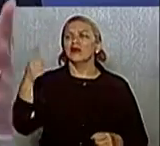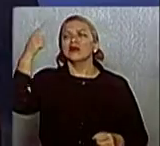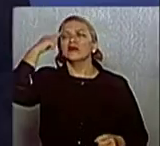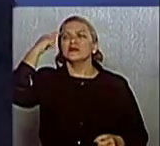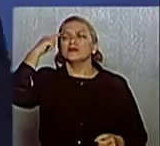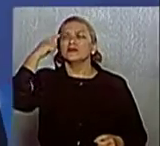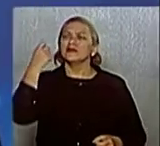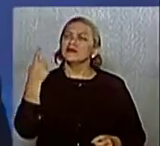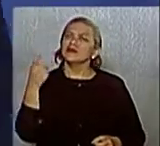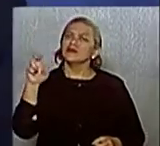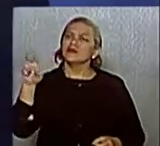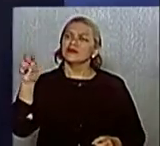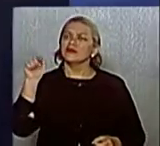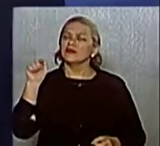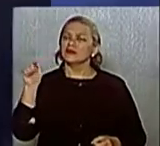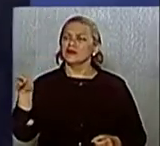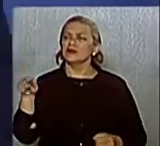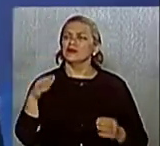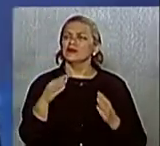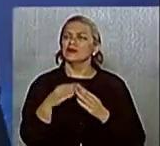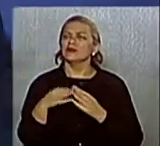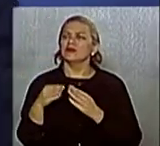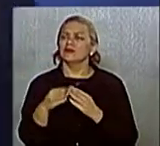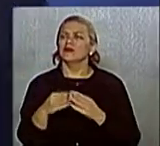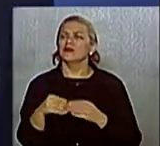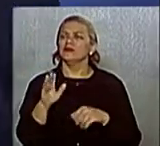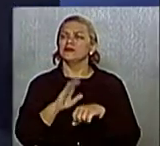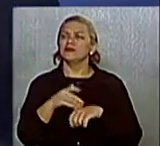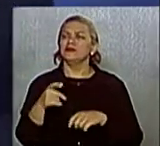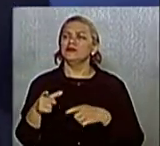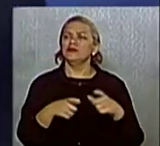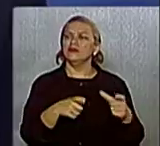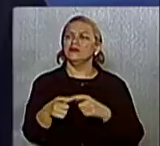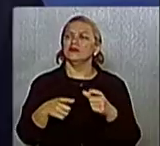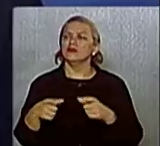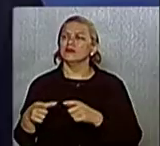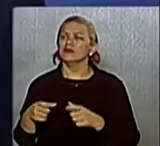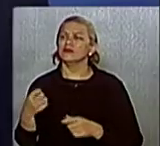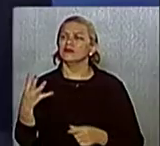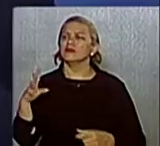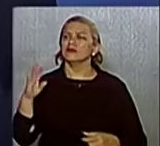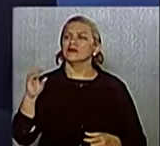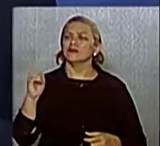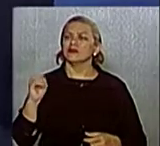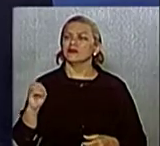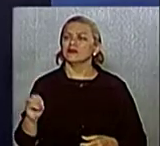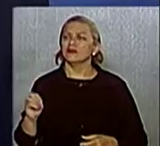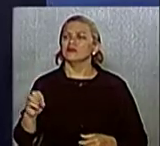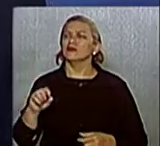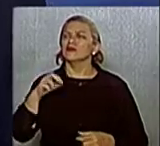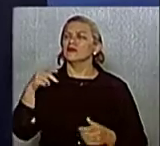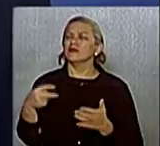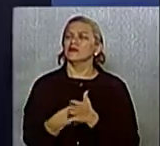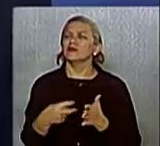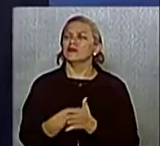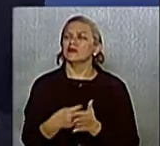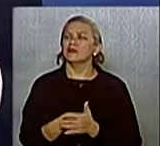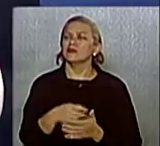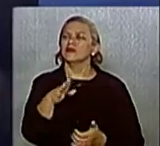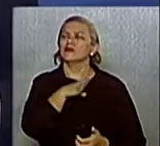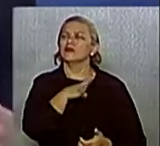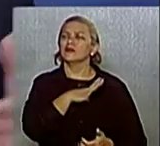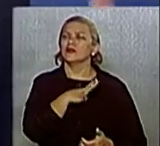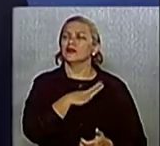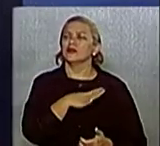40 bairros irregulares na nossa cidade. E esses bairros não têm pavimentação. O que a gente fica também impressionado